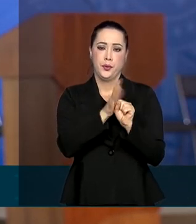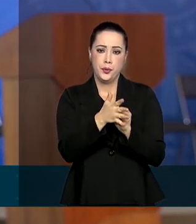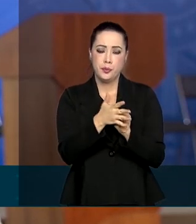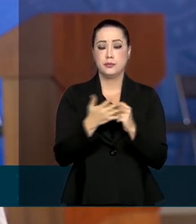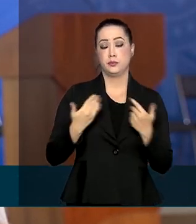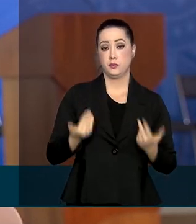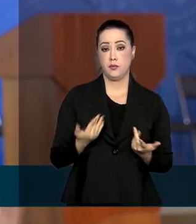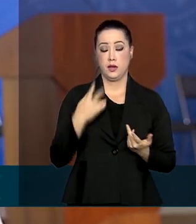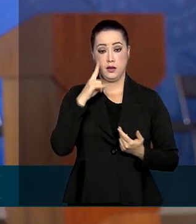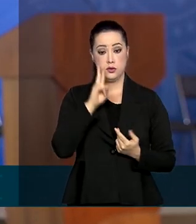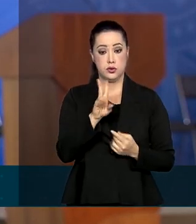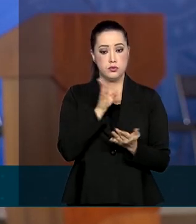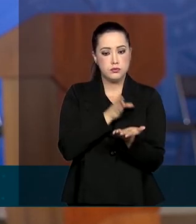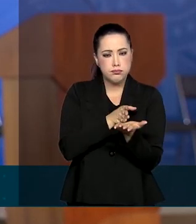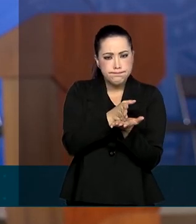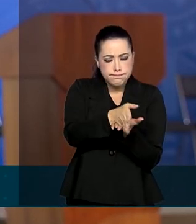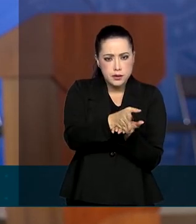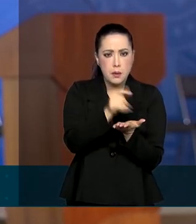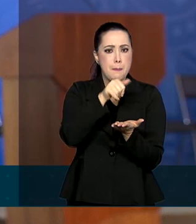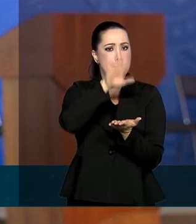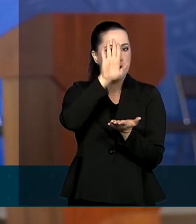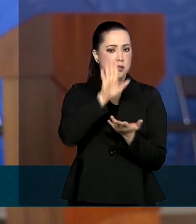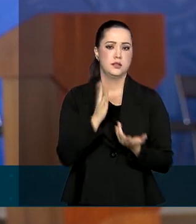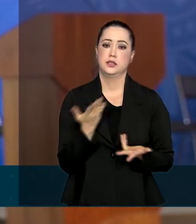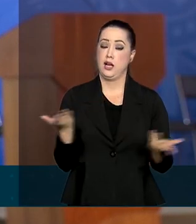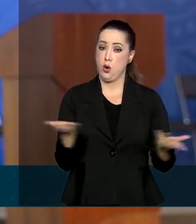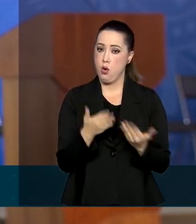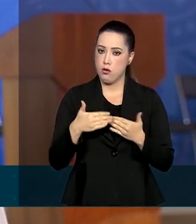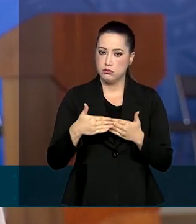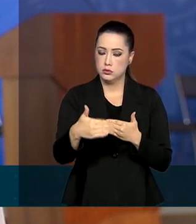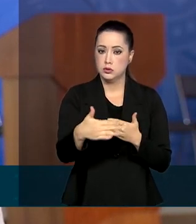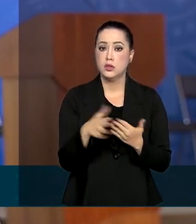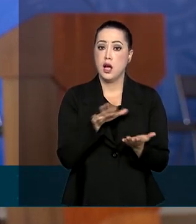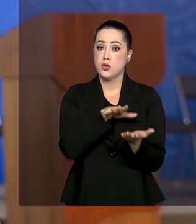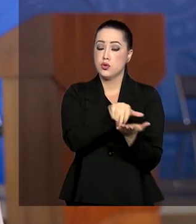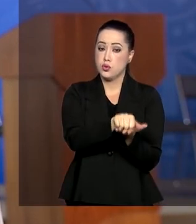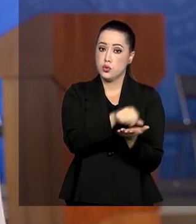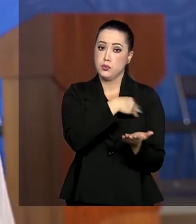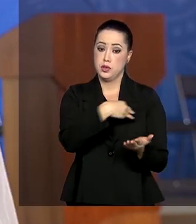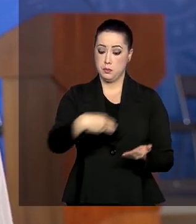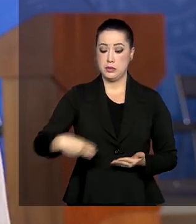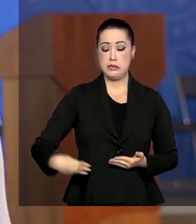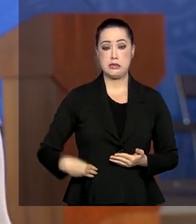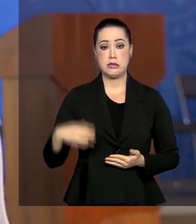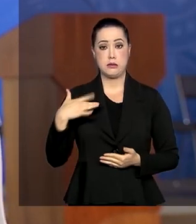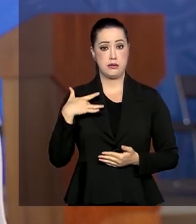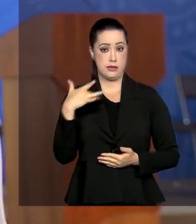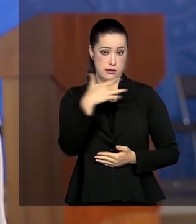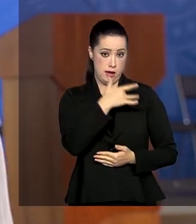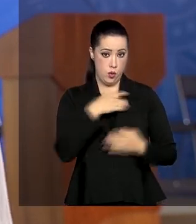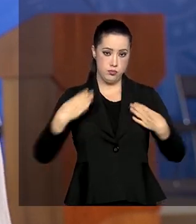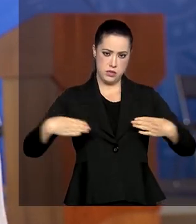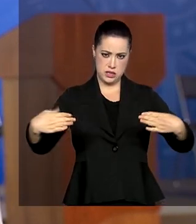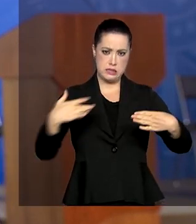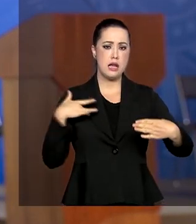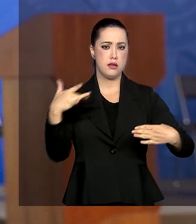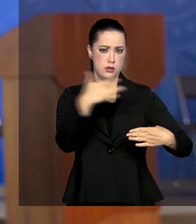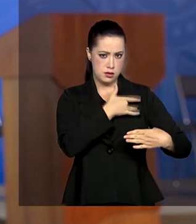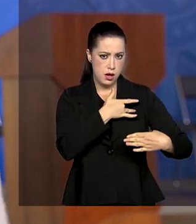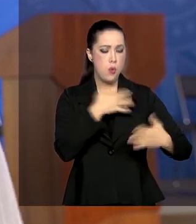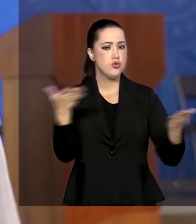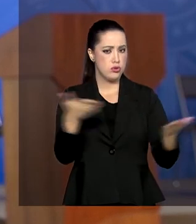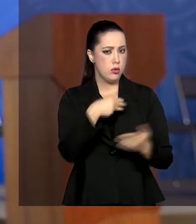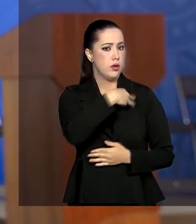que a gente deve ver ser ainda mais efetivado a partir de agora, com ele, então, ficando permanentemente, assumindo